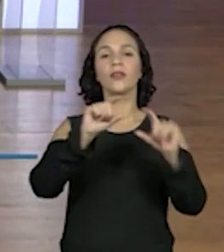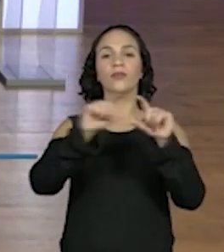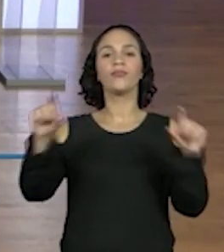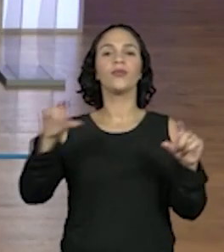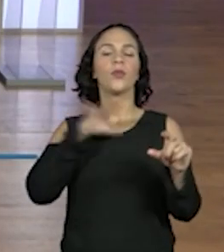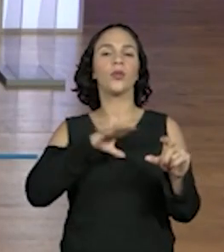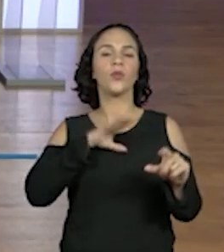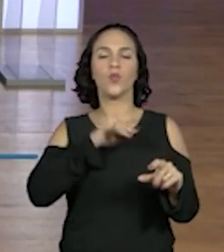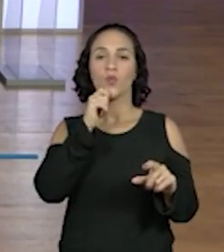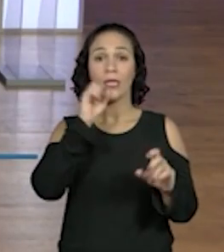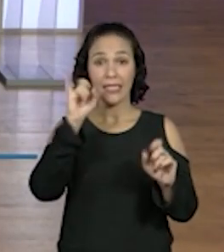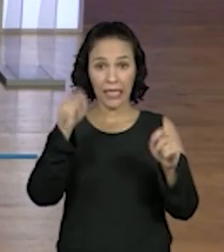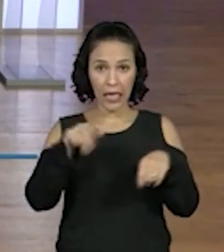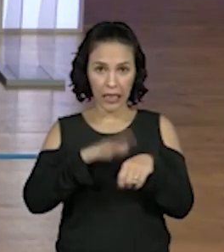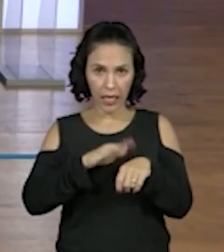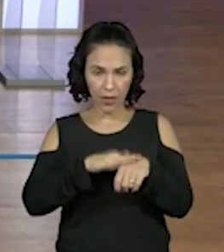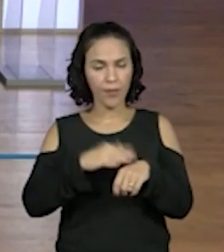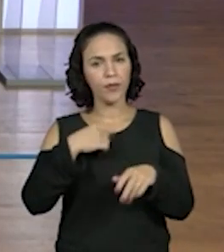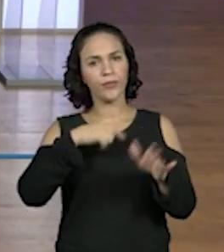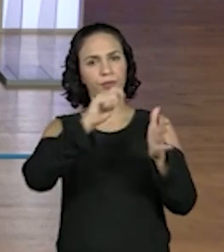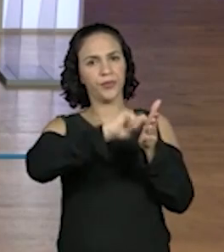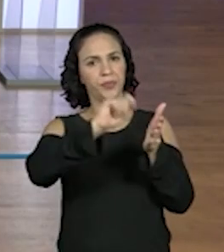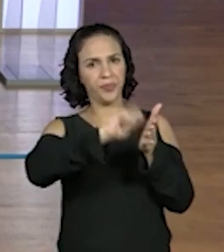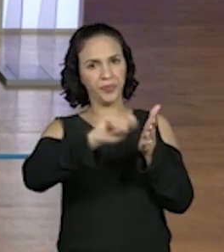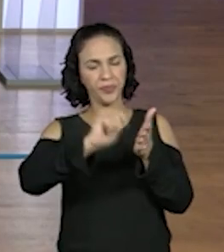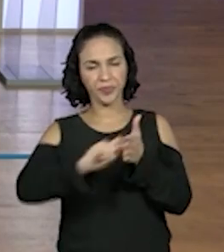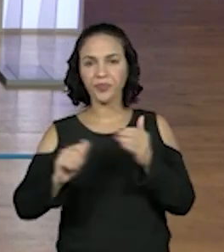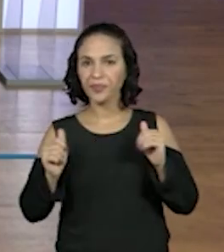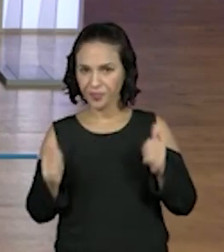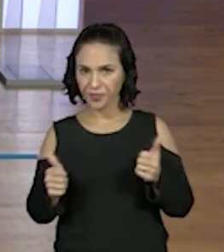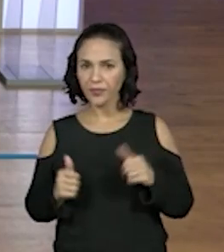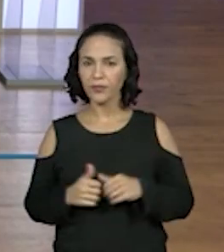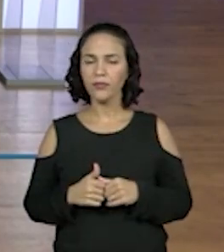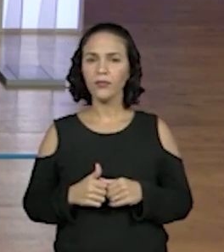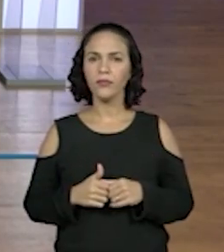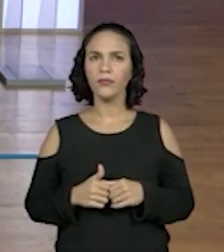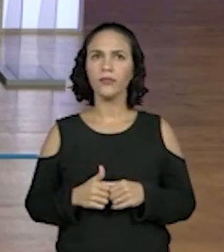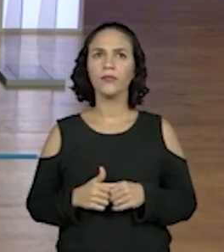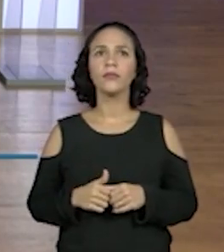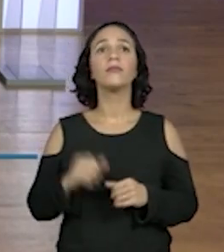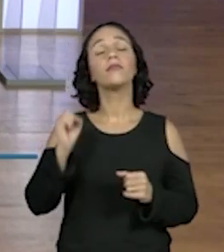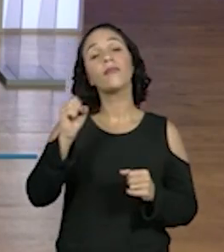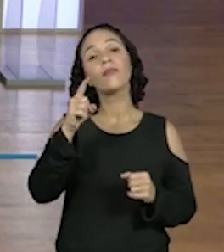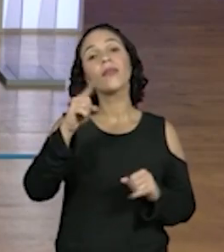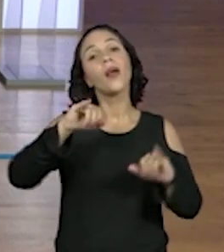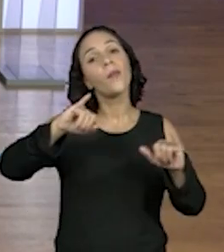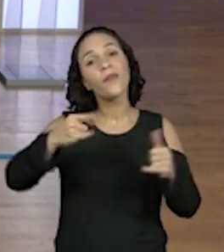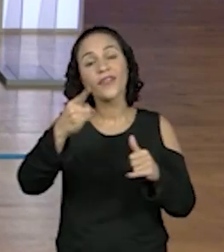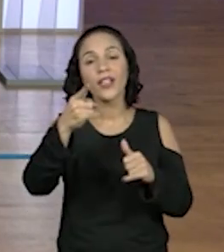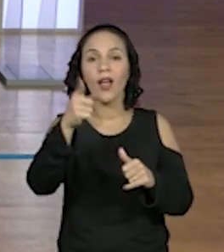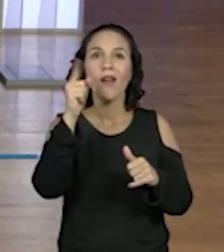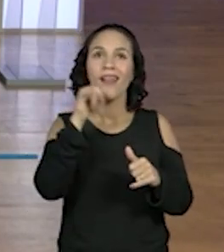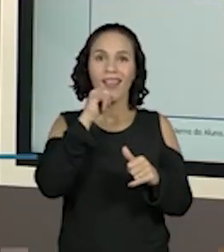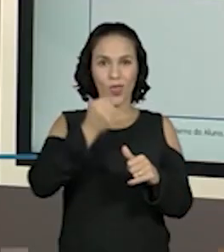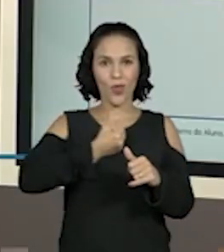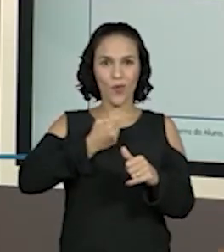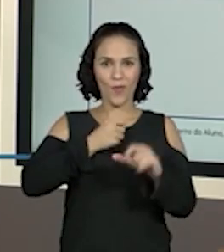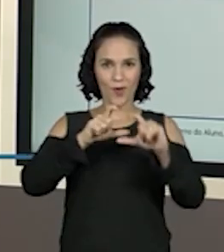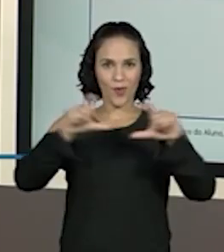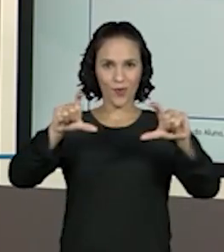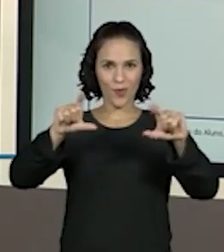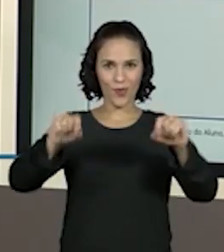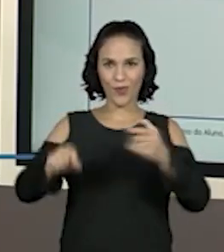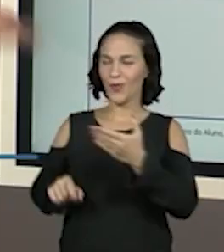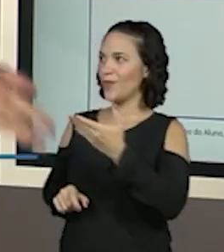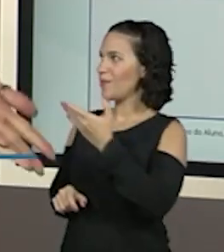Mas depois, se der tempo, a gente vai voltando e colocando. Não é? Não. Fica como lição para a criançada. Então, olha só.